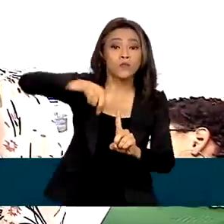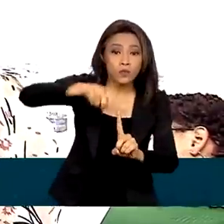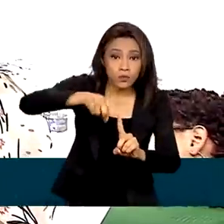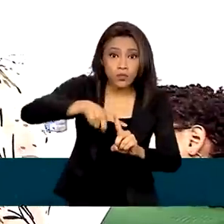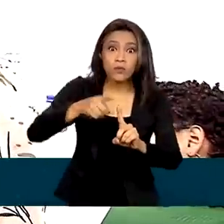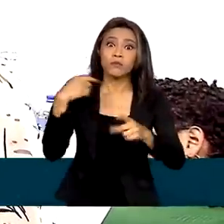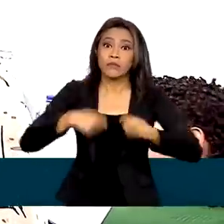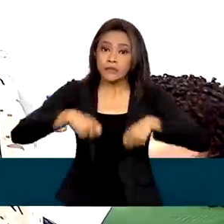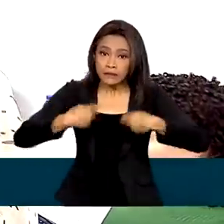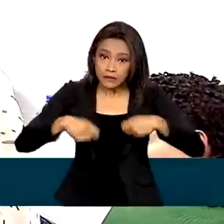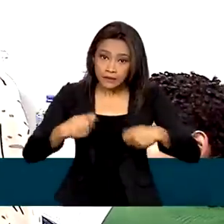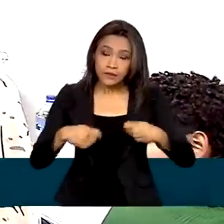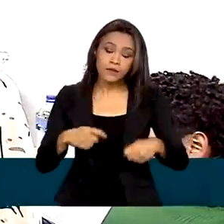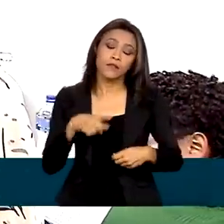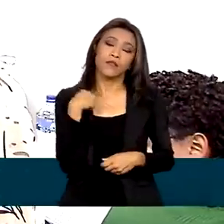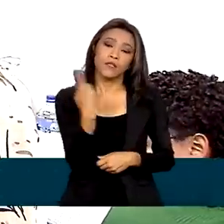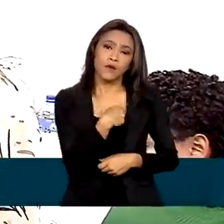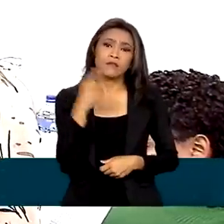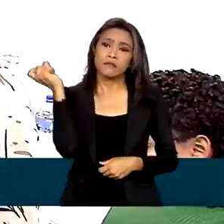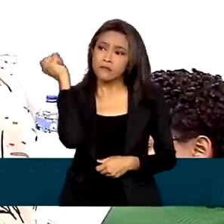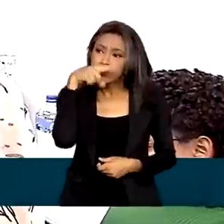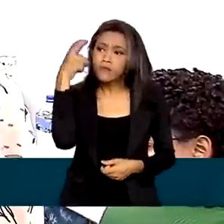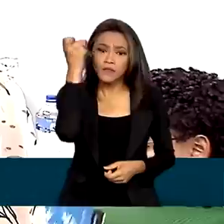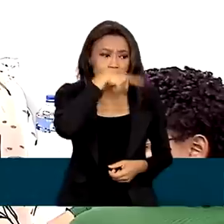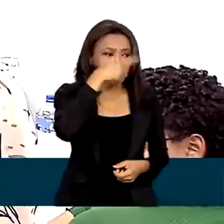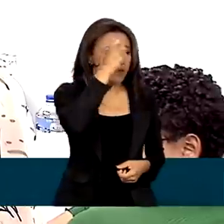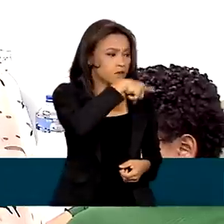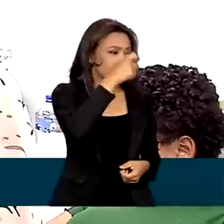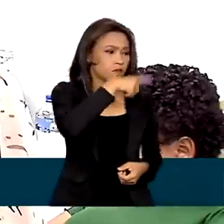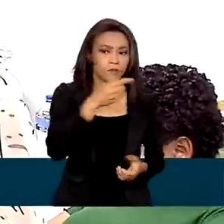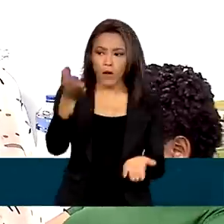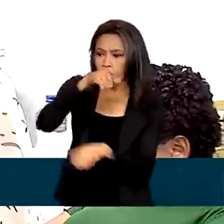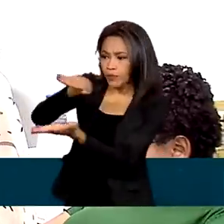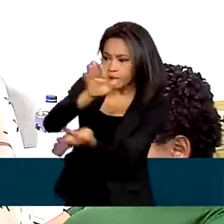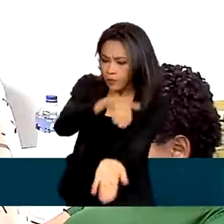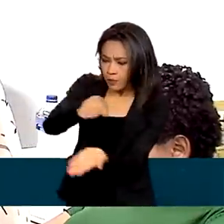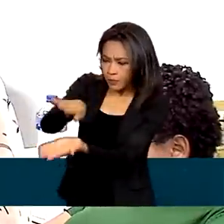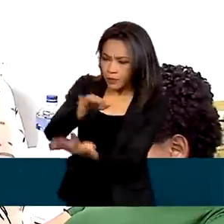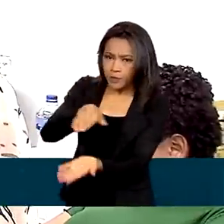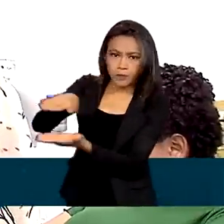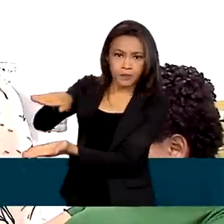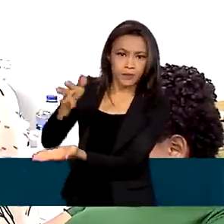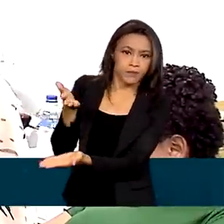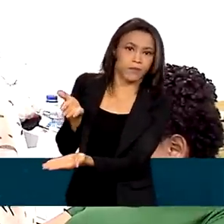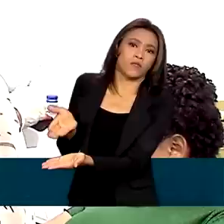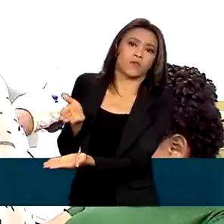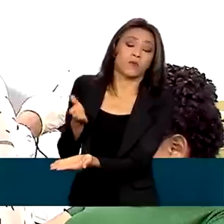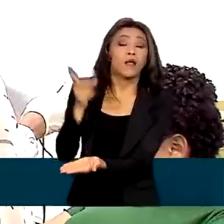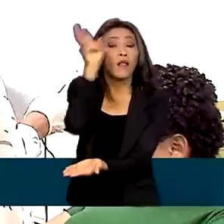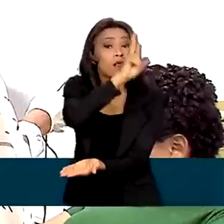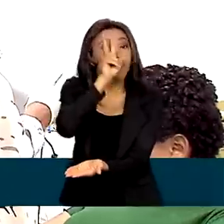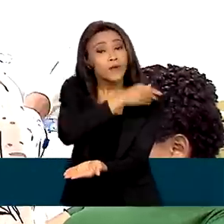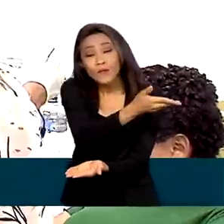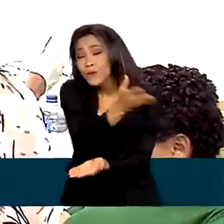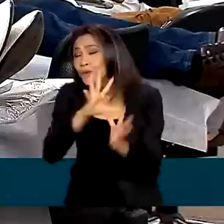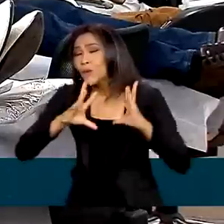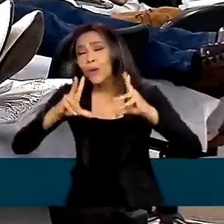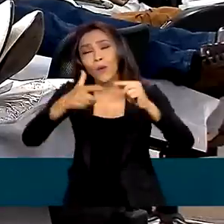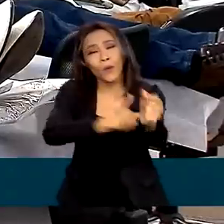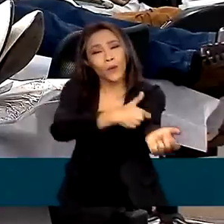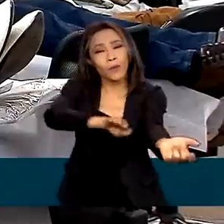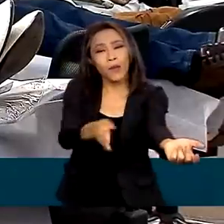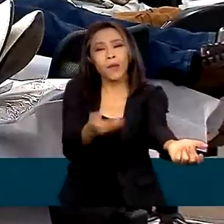maior e a gente tem tido uma dificuldade para restabelecer os estoques dessa tipagem. Lembrando que todos são bem-vindos.